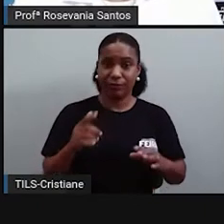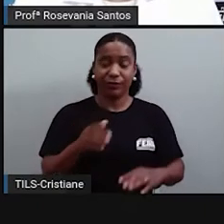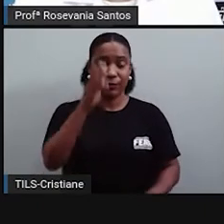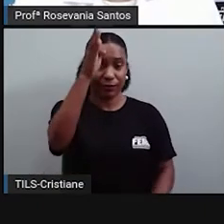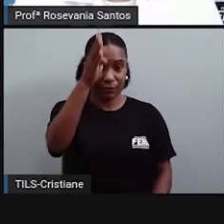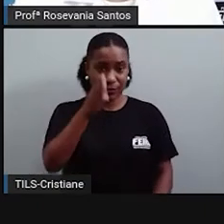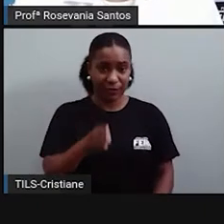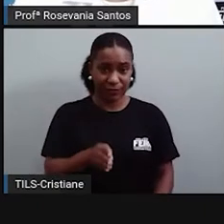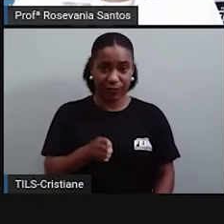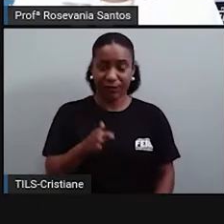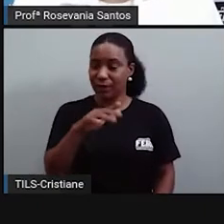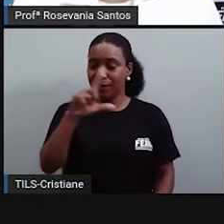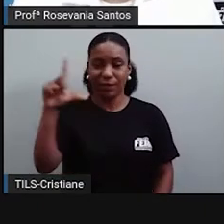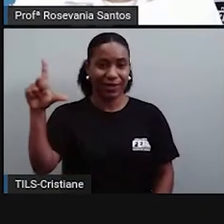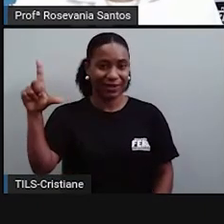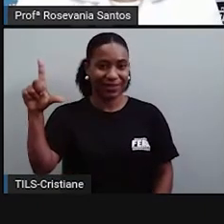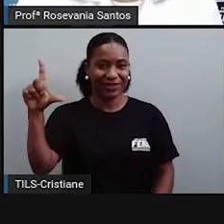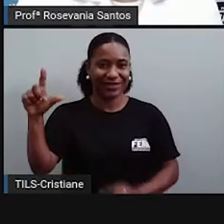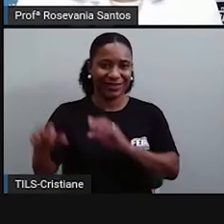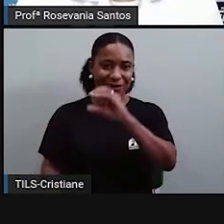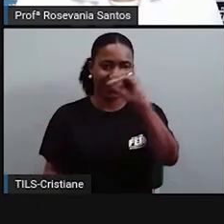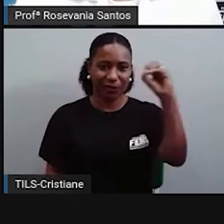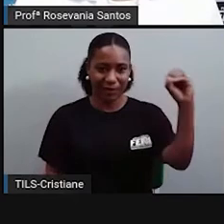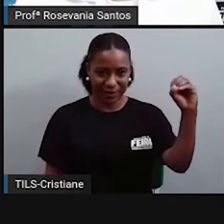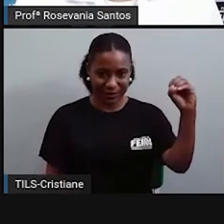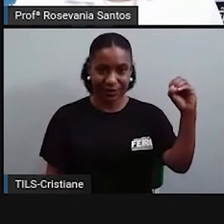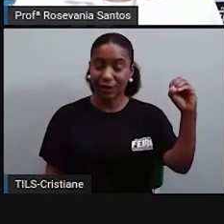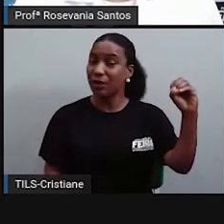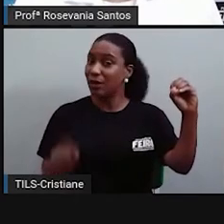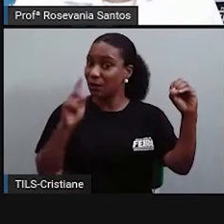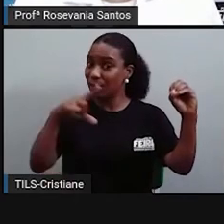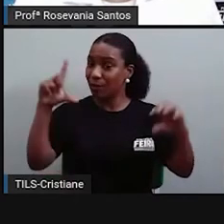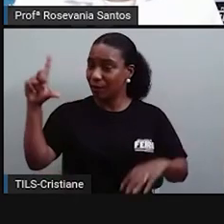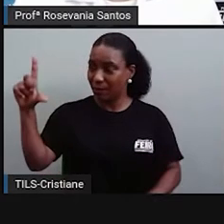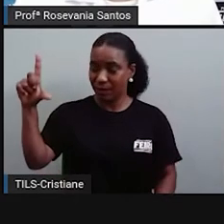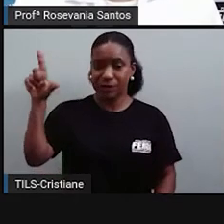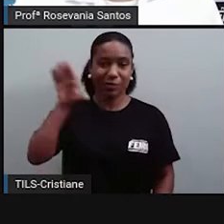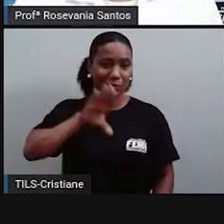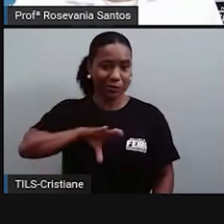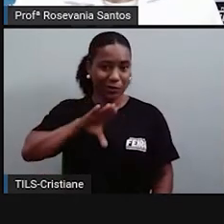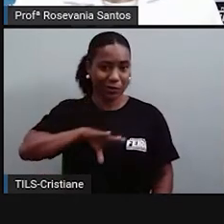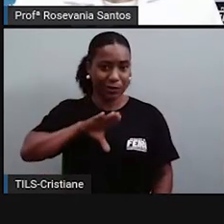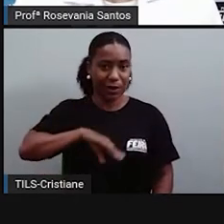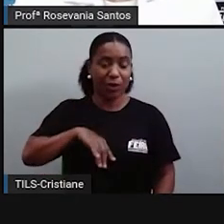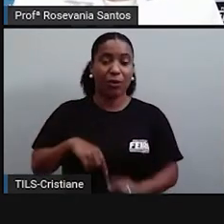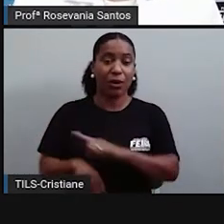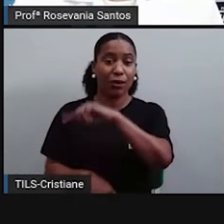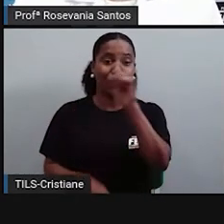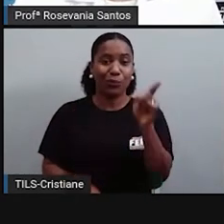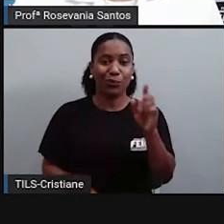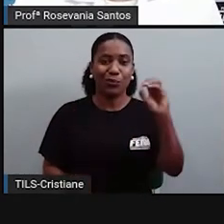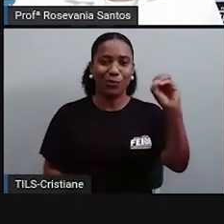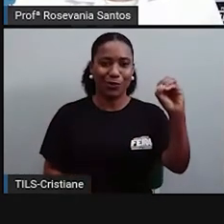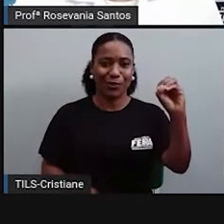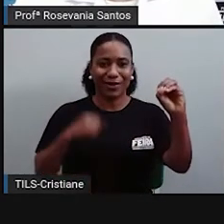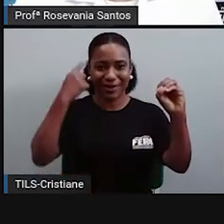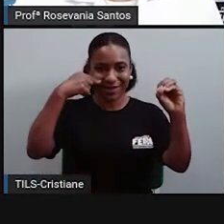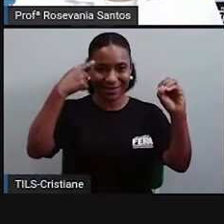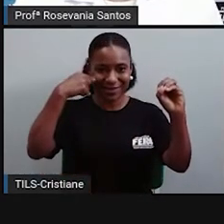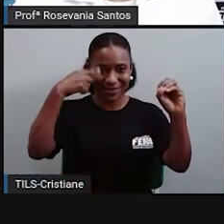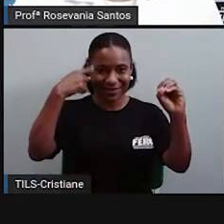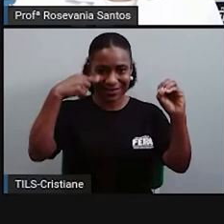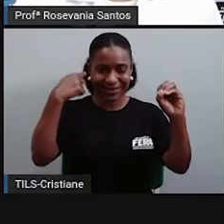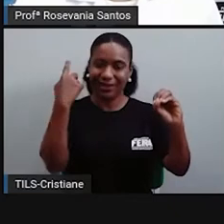leste e oeste, onde o leste pertencia a Portugal e o oeste pertencia à Espanha. Portugal logo